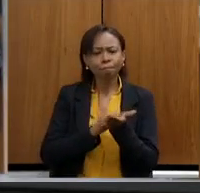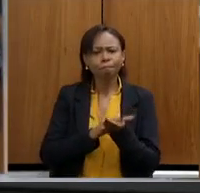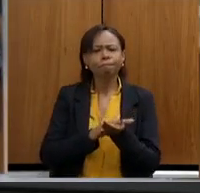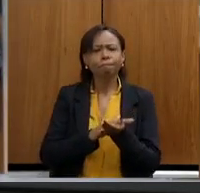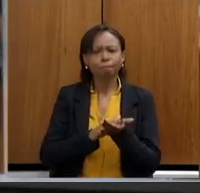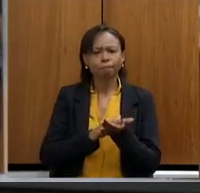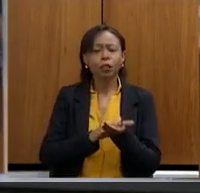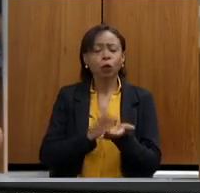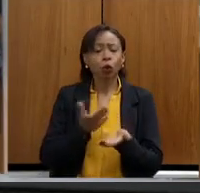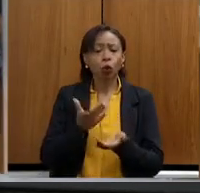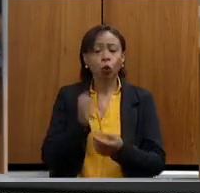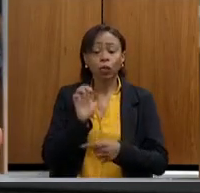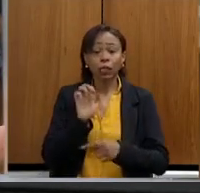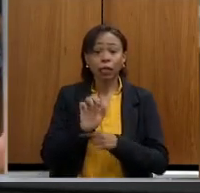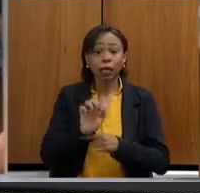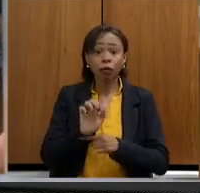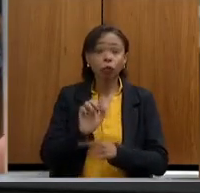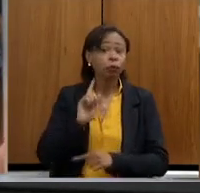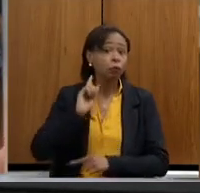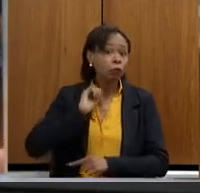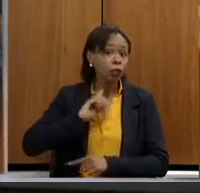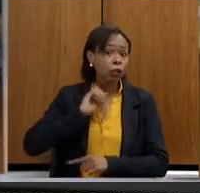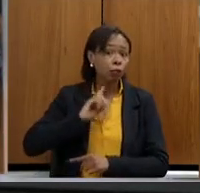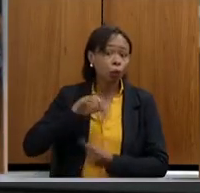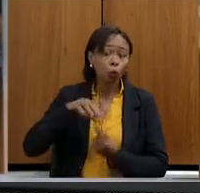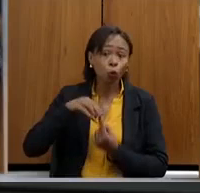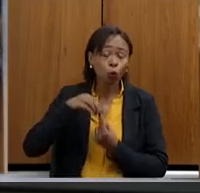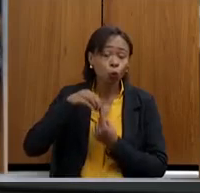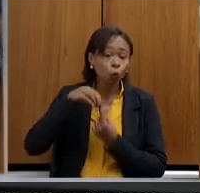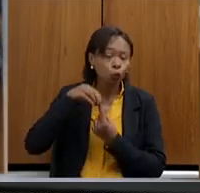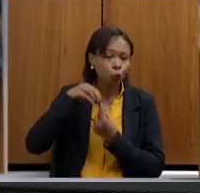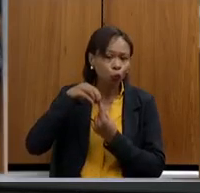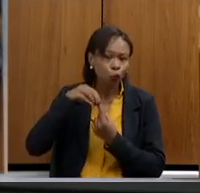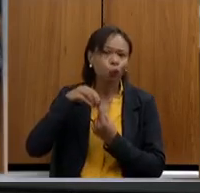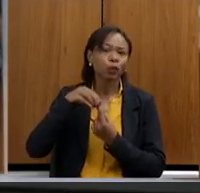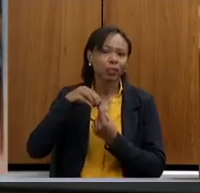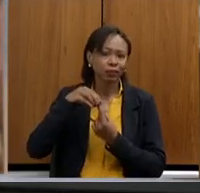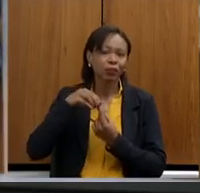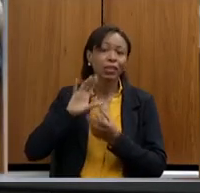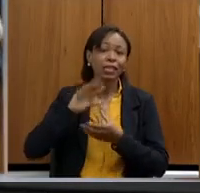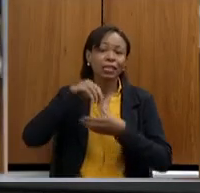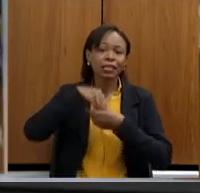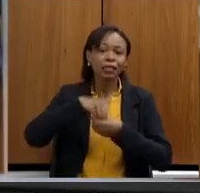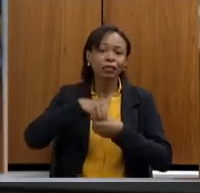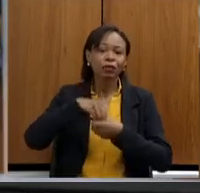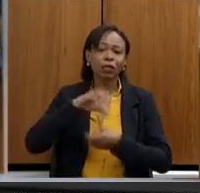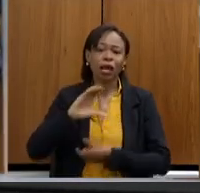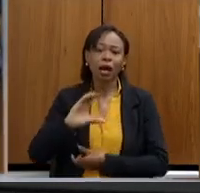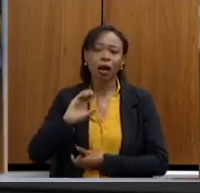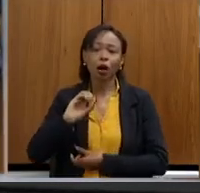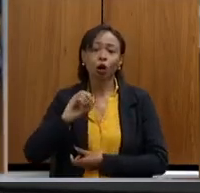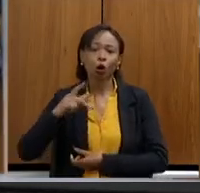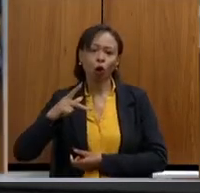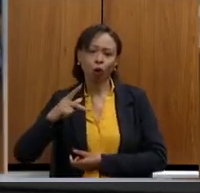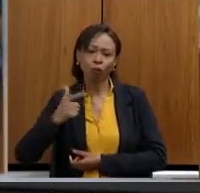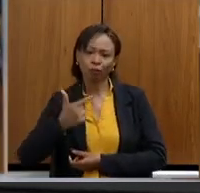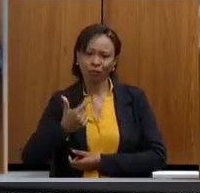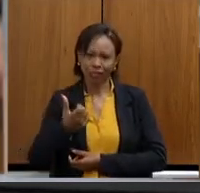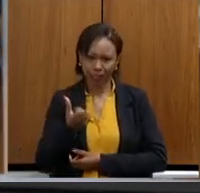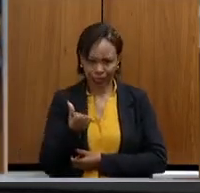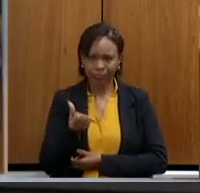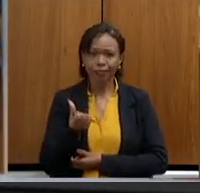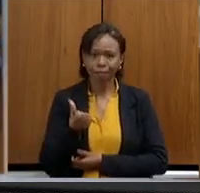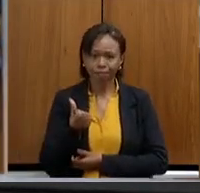Gerais, o único Estado, diga-se de passagem, na COP26, da qual teve a sua companhia